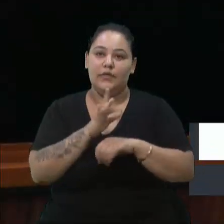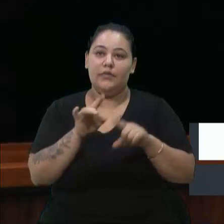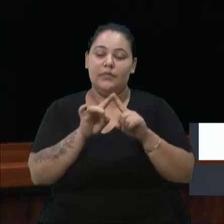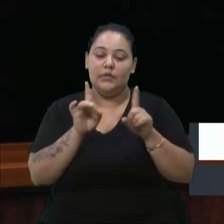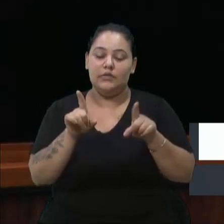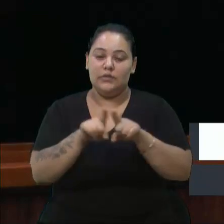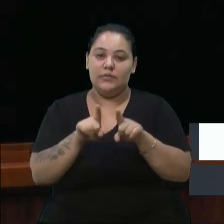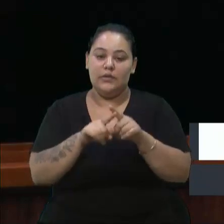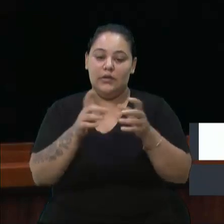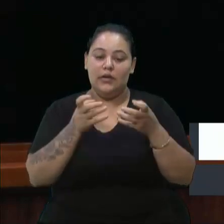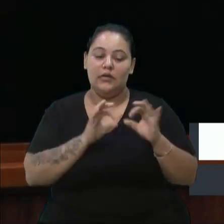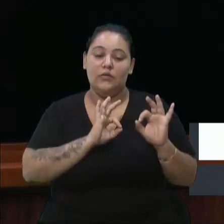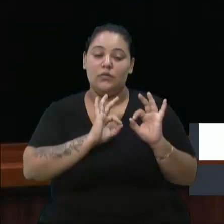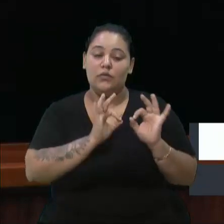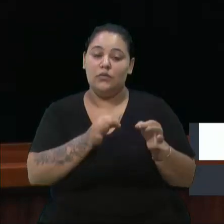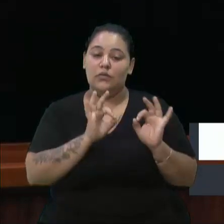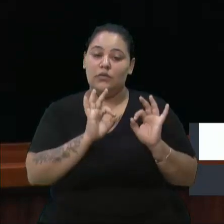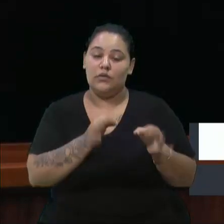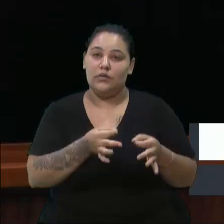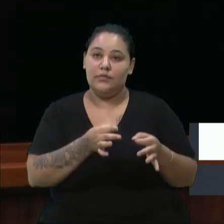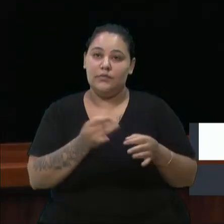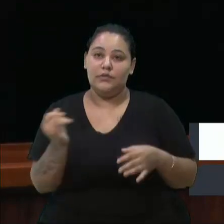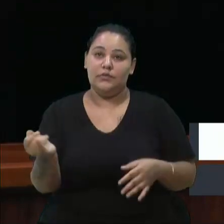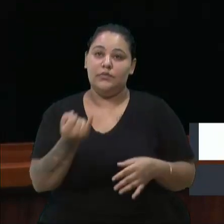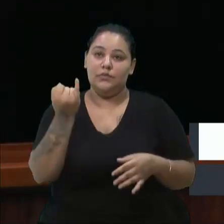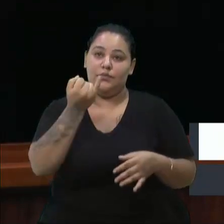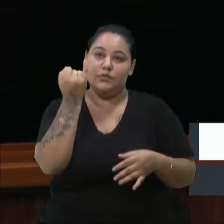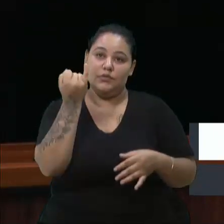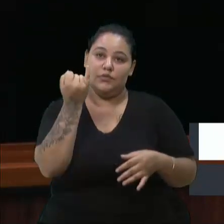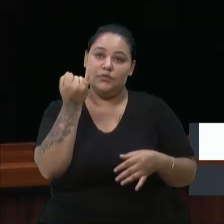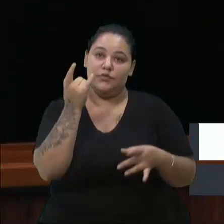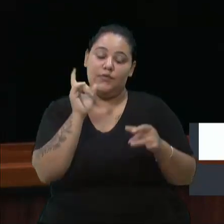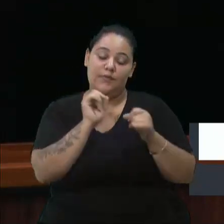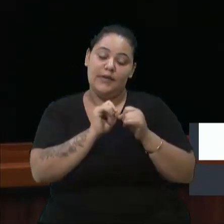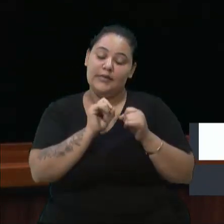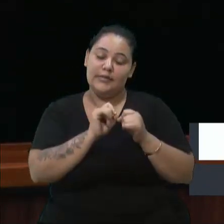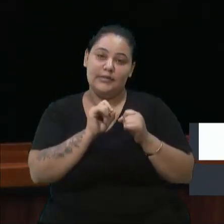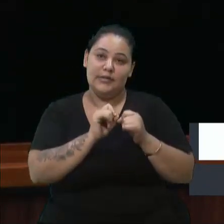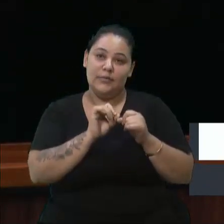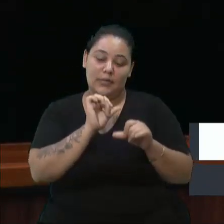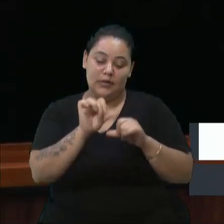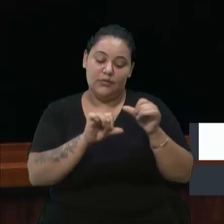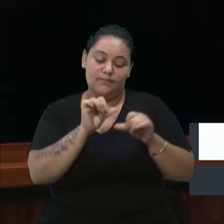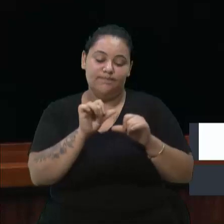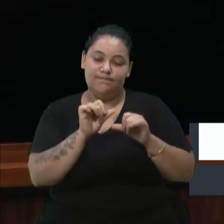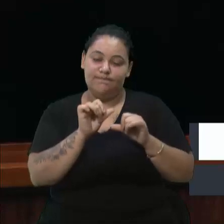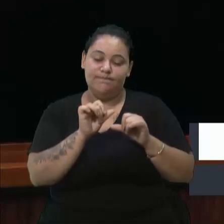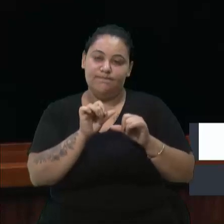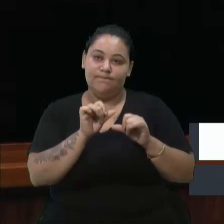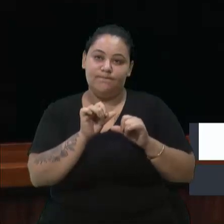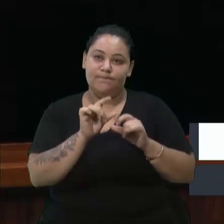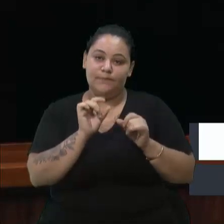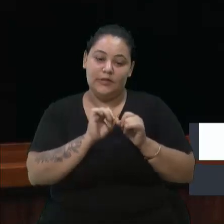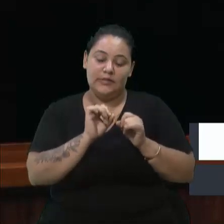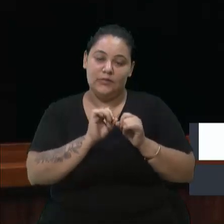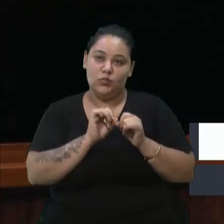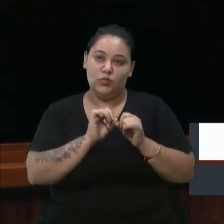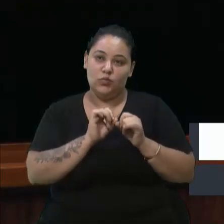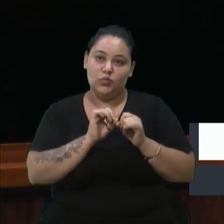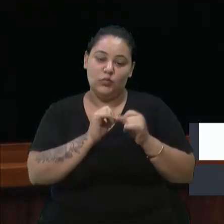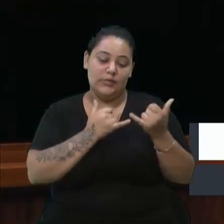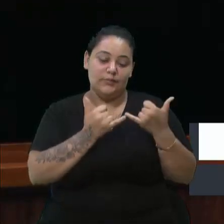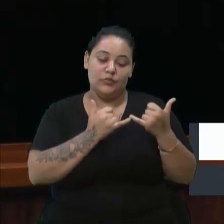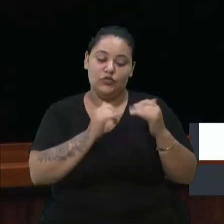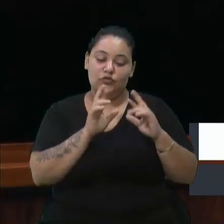concordar que o importante é fazer uma modalidade diferente. Como eu disse, eu conversei